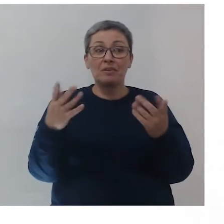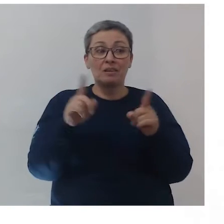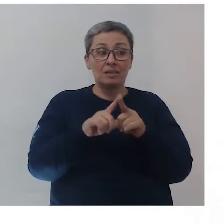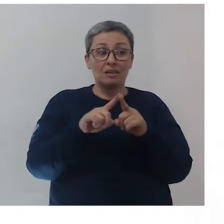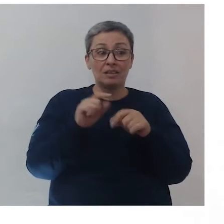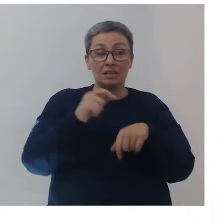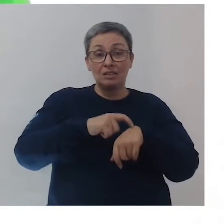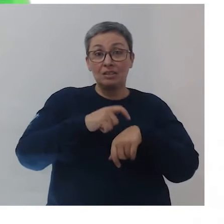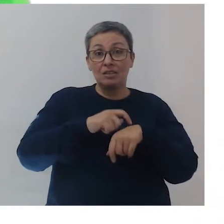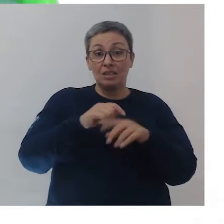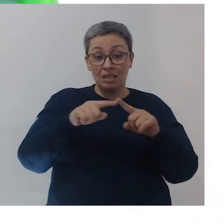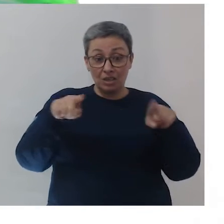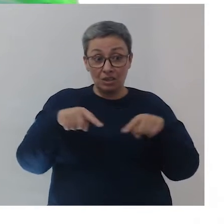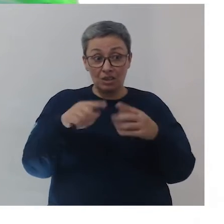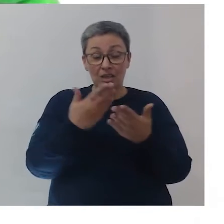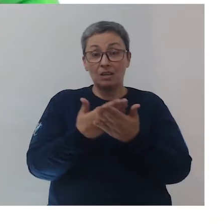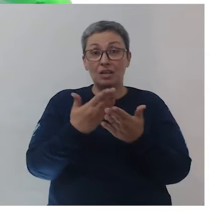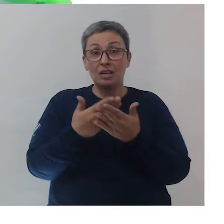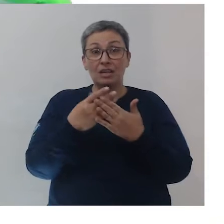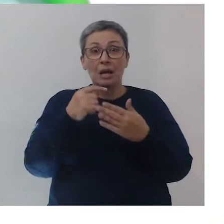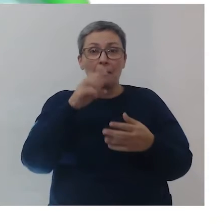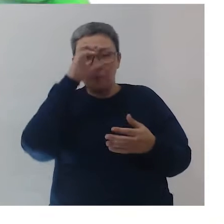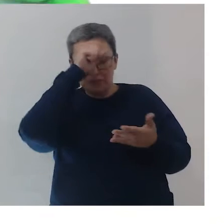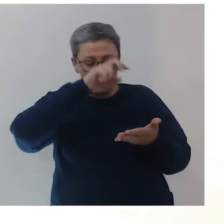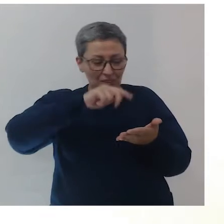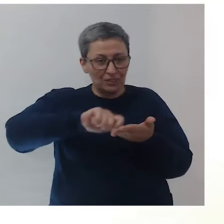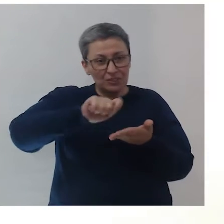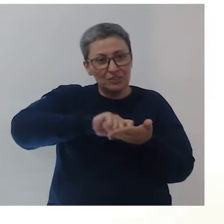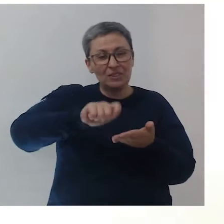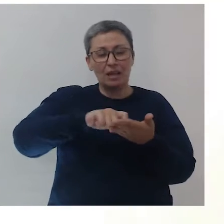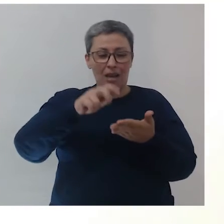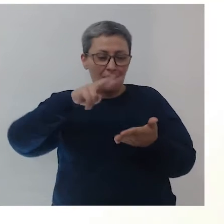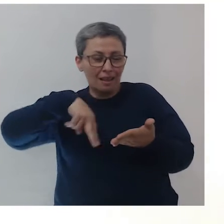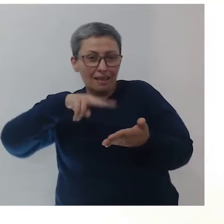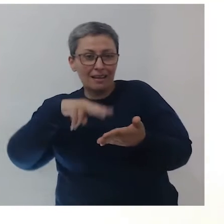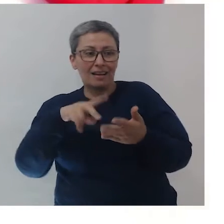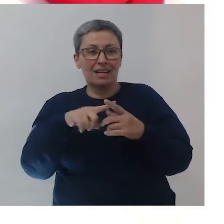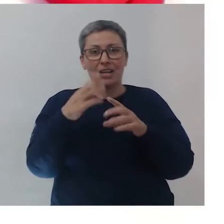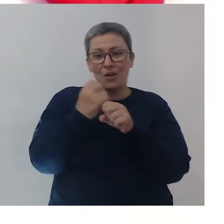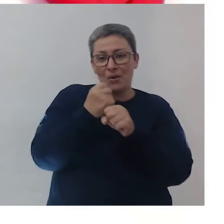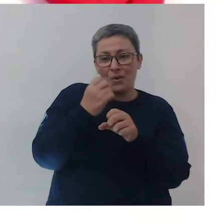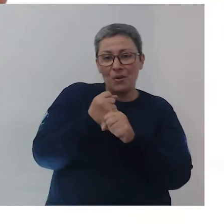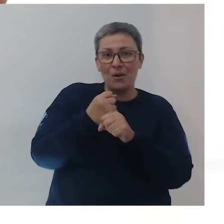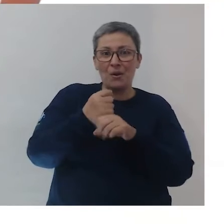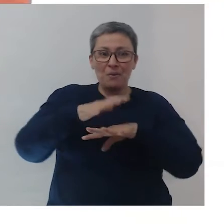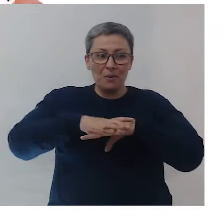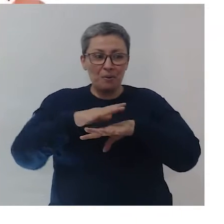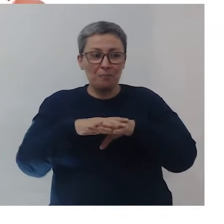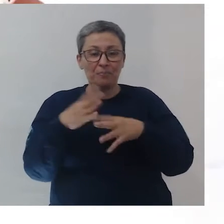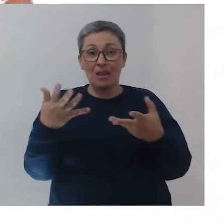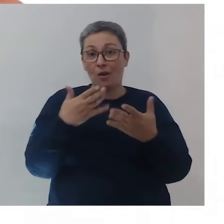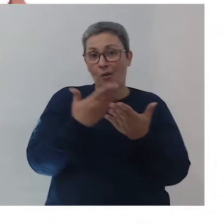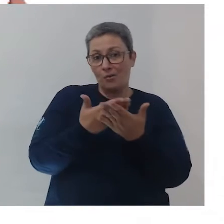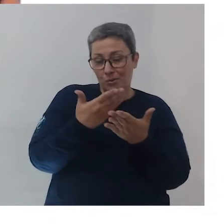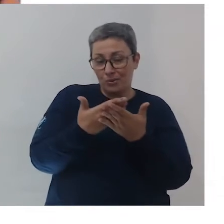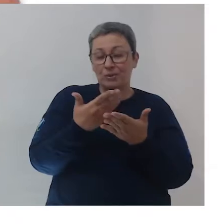no ensaio de aula, eu aprendi a escrever, aprendi a fazer conta. Agora eu estudo, eu estudo